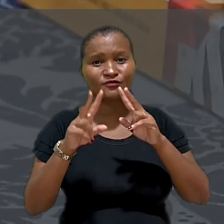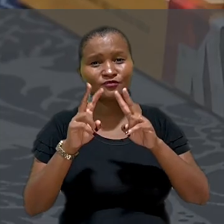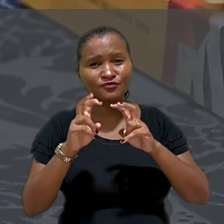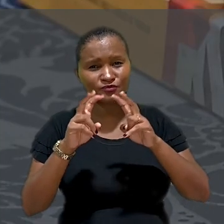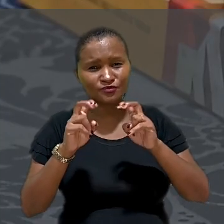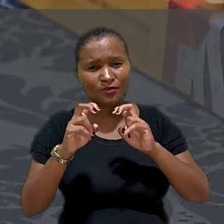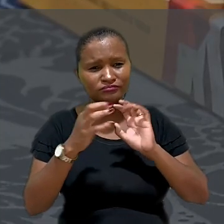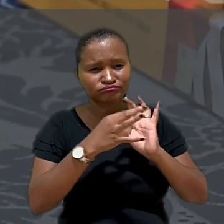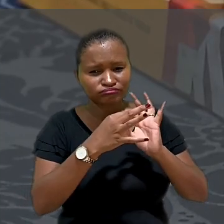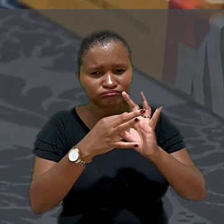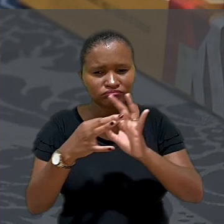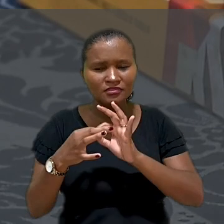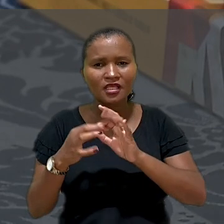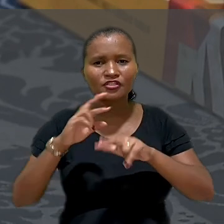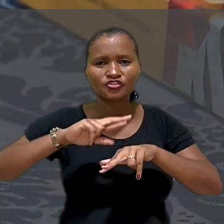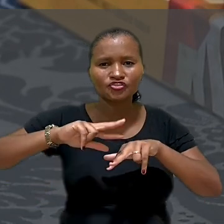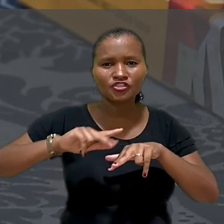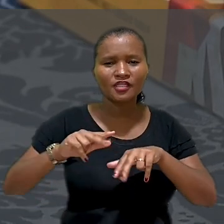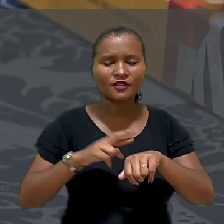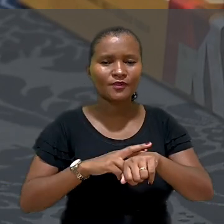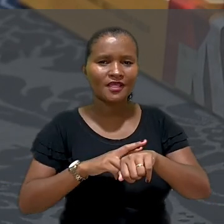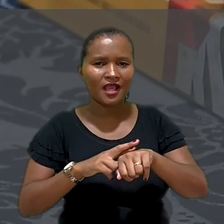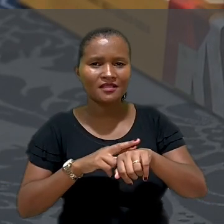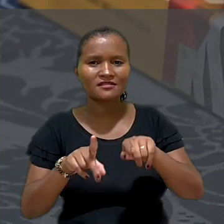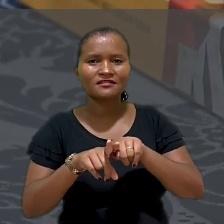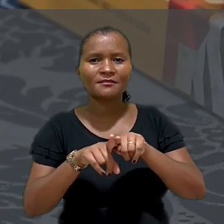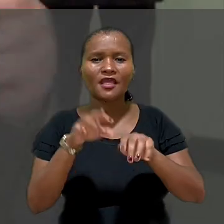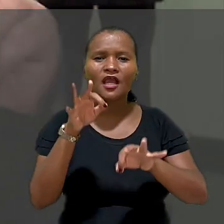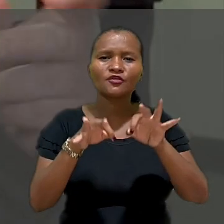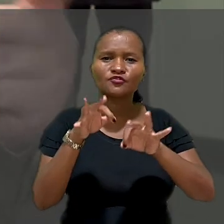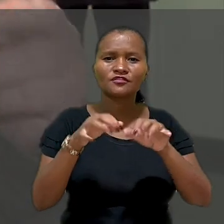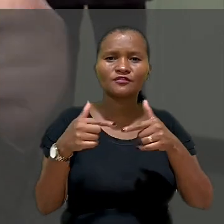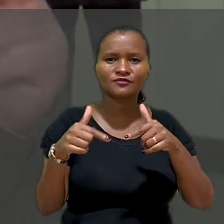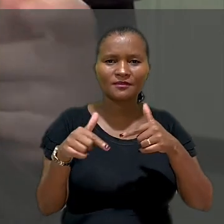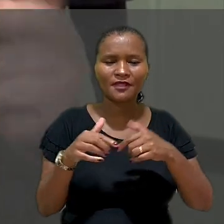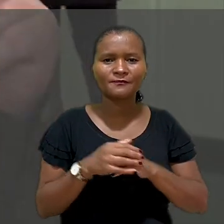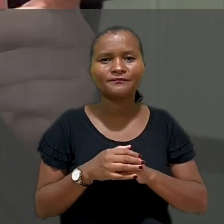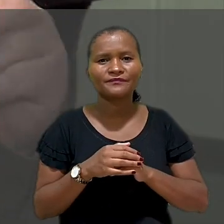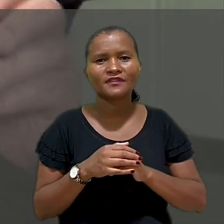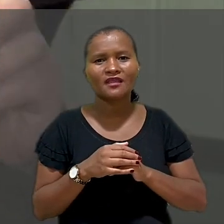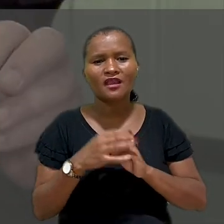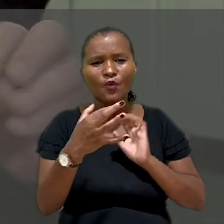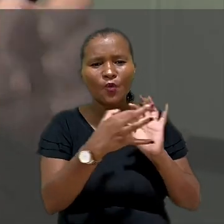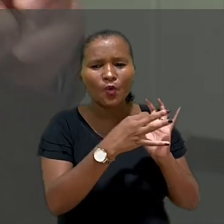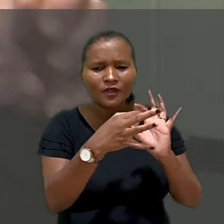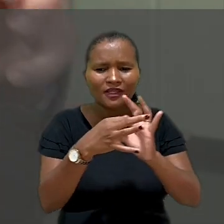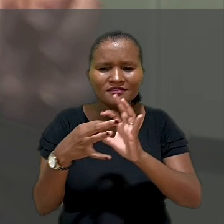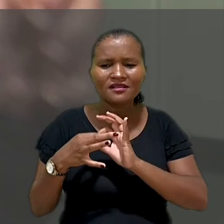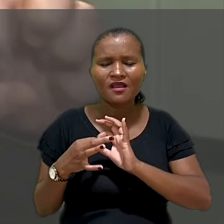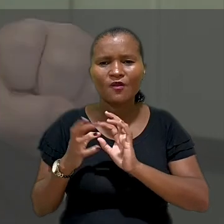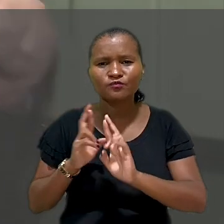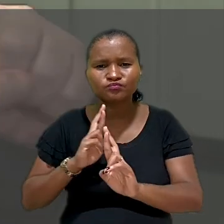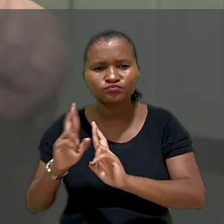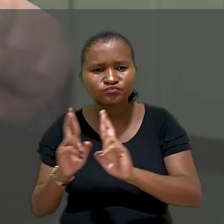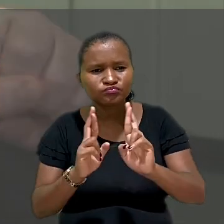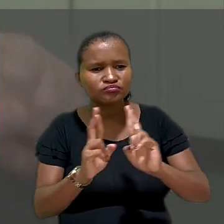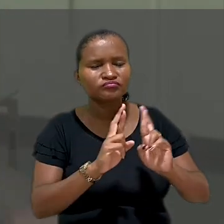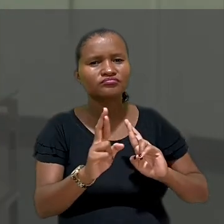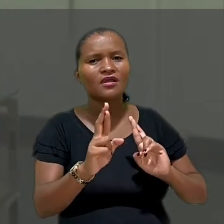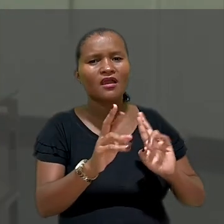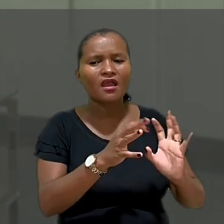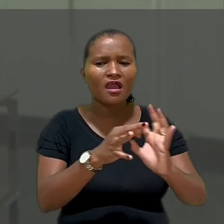interseccionalidade, gênero e raça e a justiça do trabalho. A conexão, a correlação, a